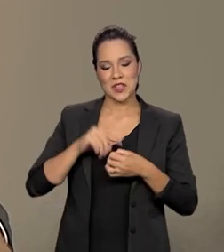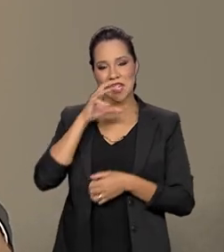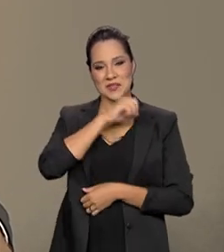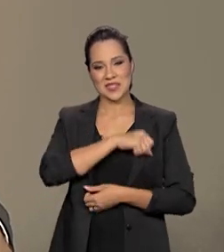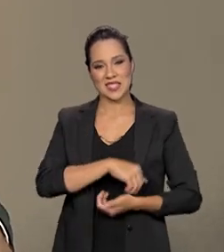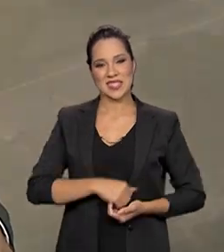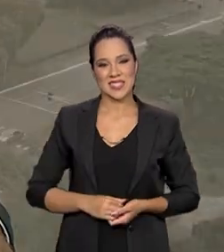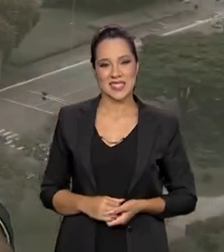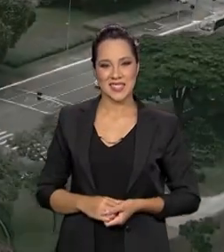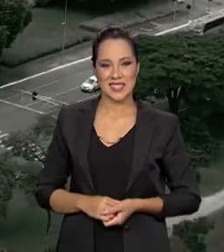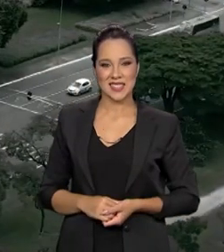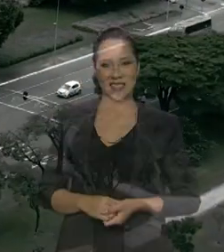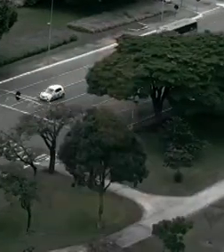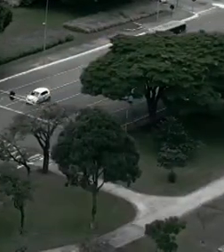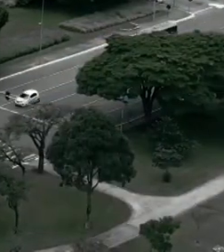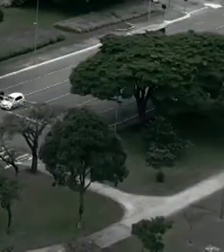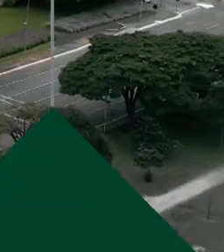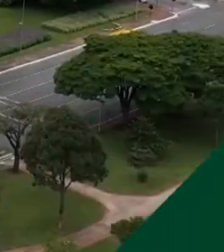já já.